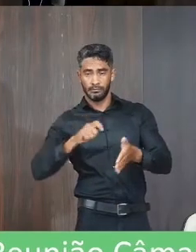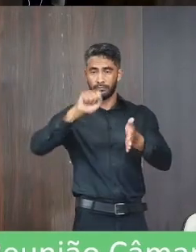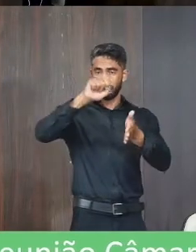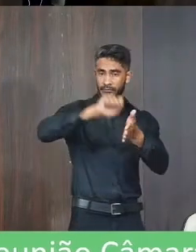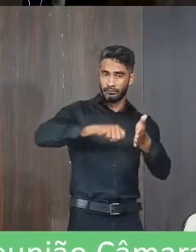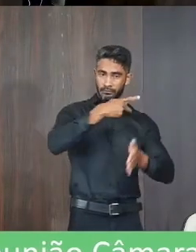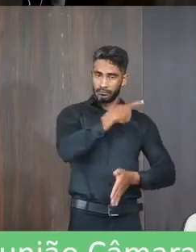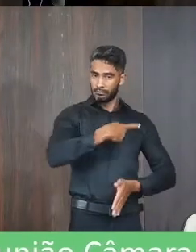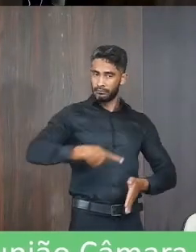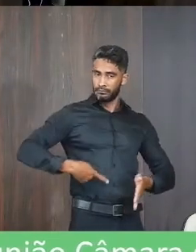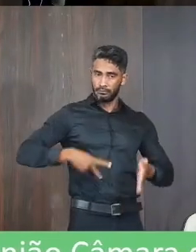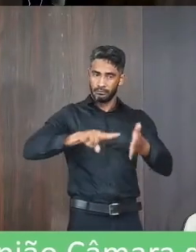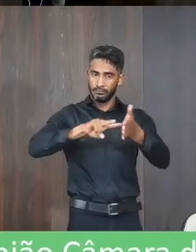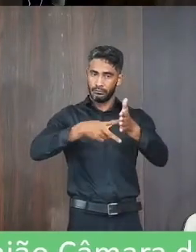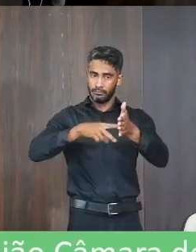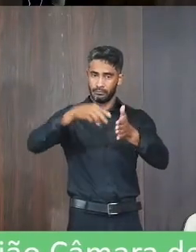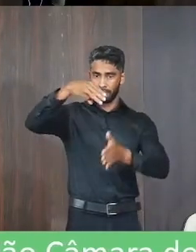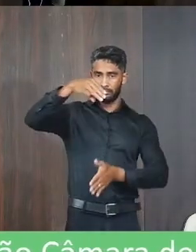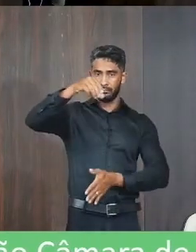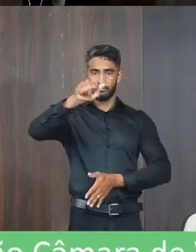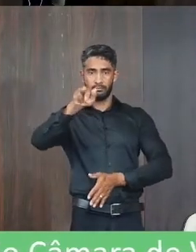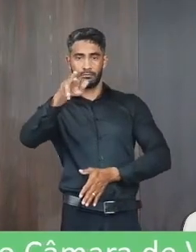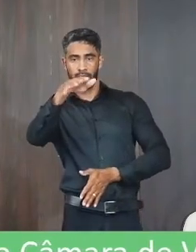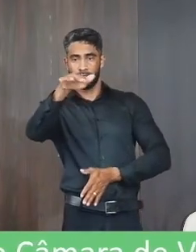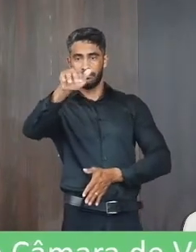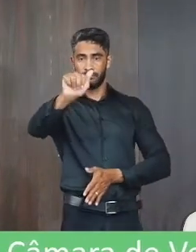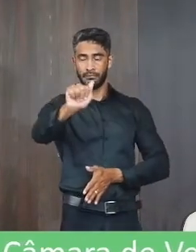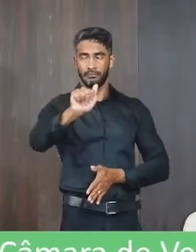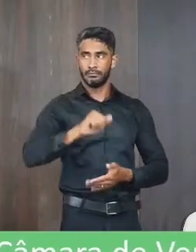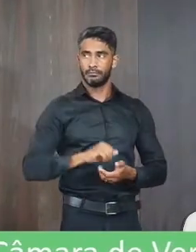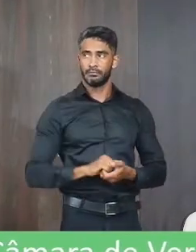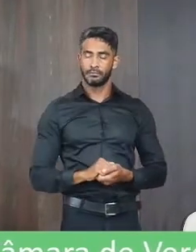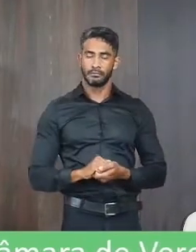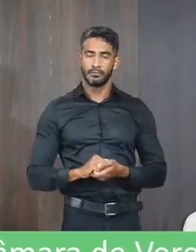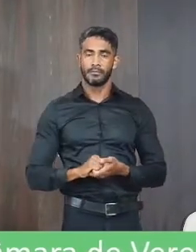assinada pela presidenta do Sindijana, Marilea Barbosa Ribeiro.